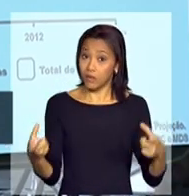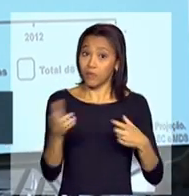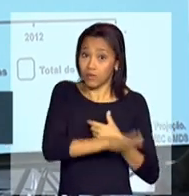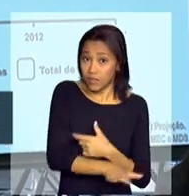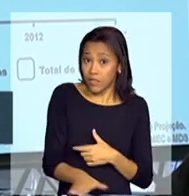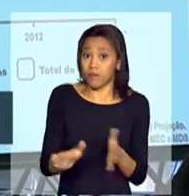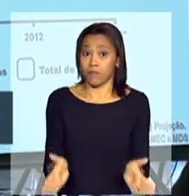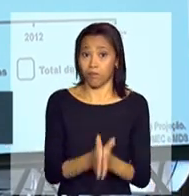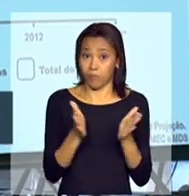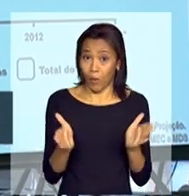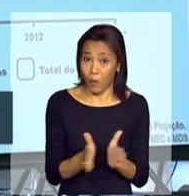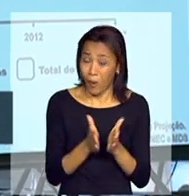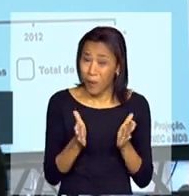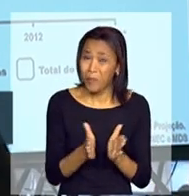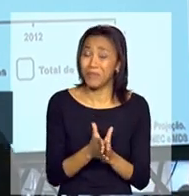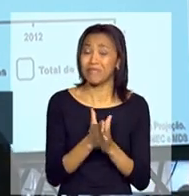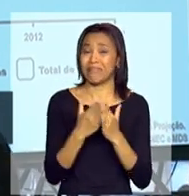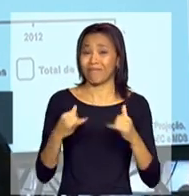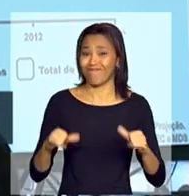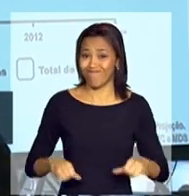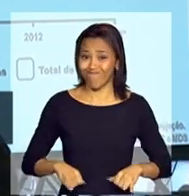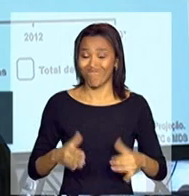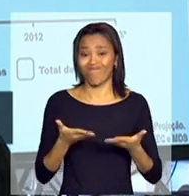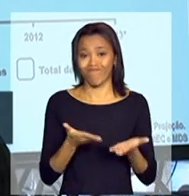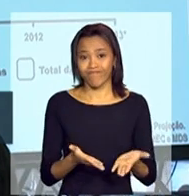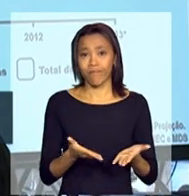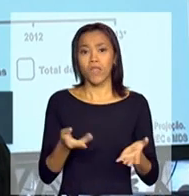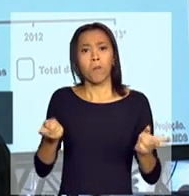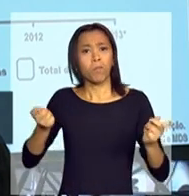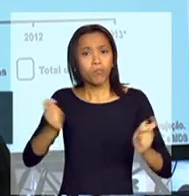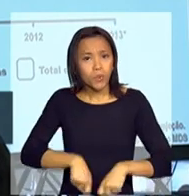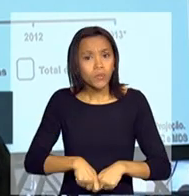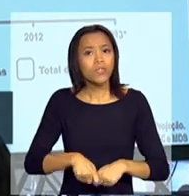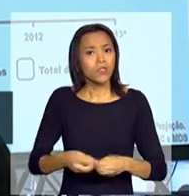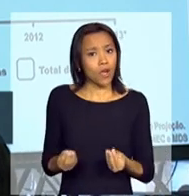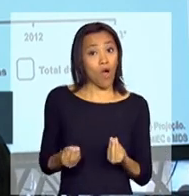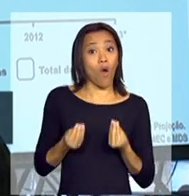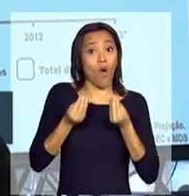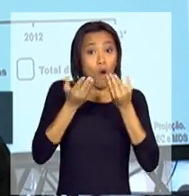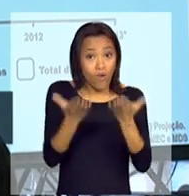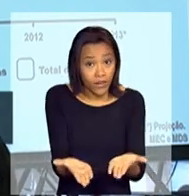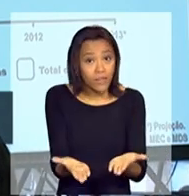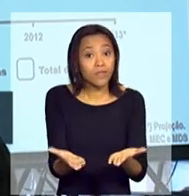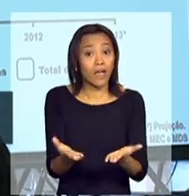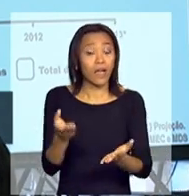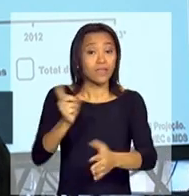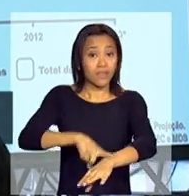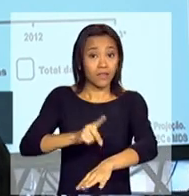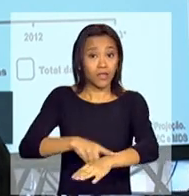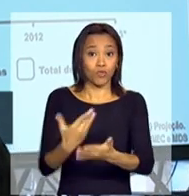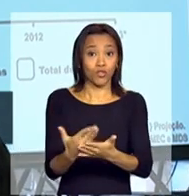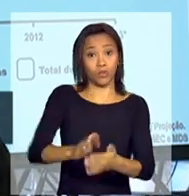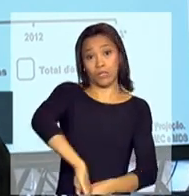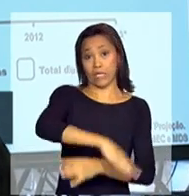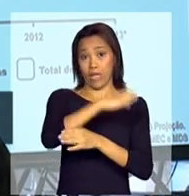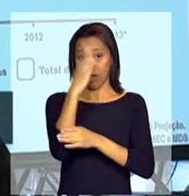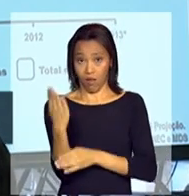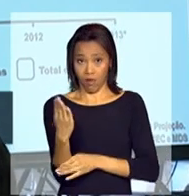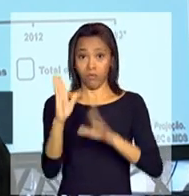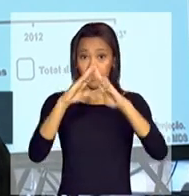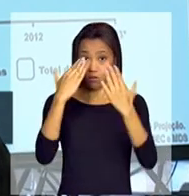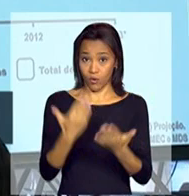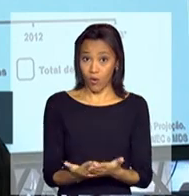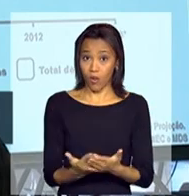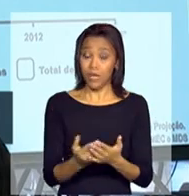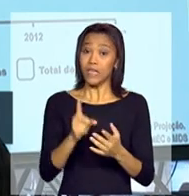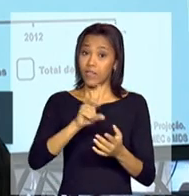pobres, extremamente pobres, podiam ofertar a escola em tempo integral, seriam remuneradas dentro do